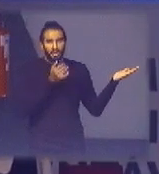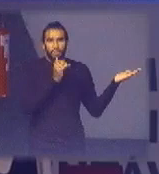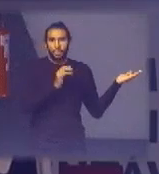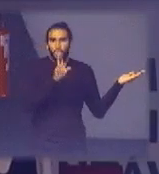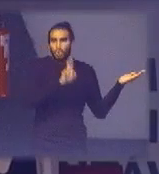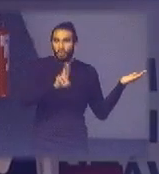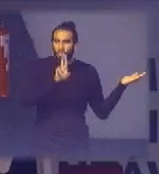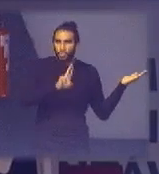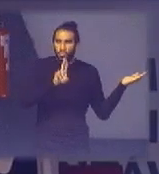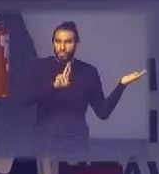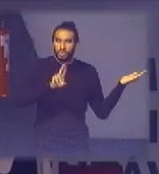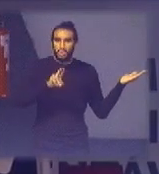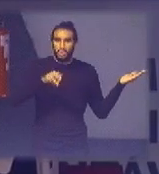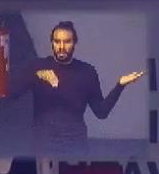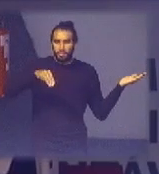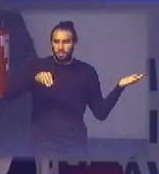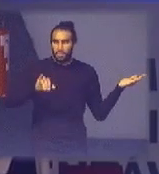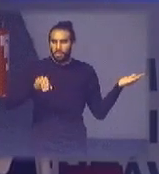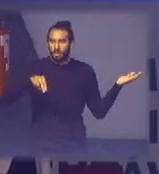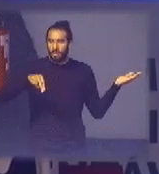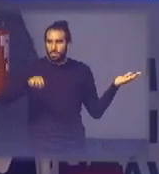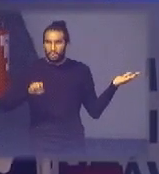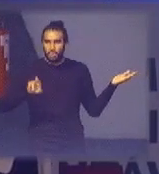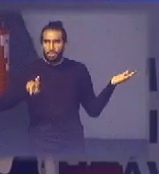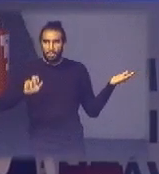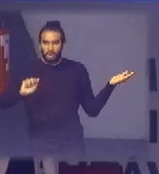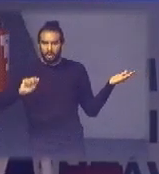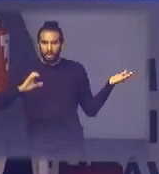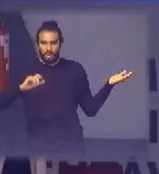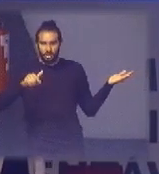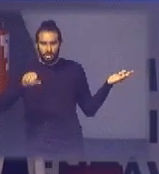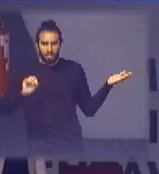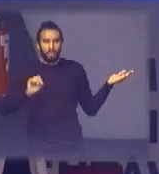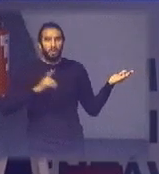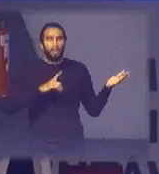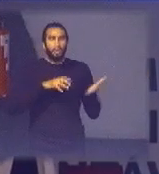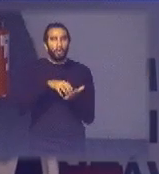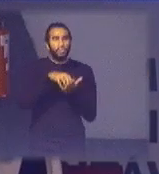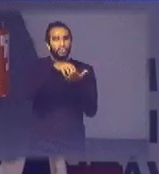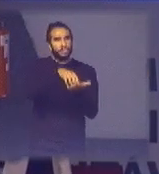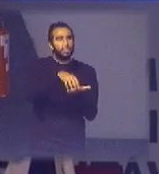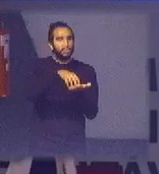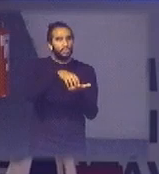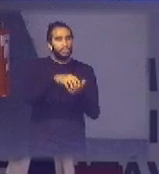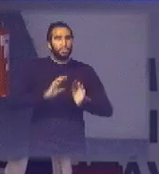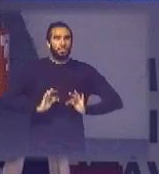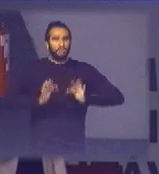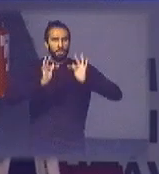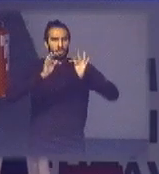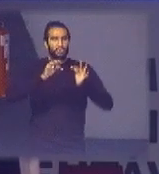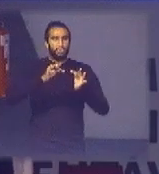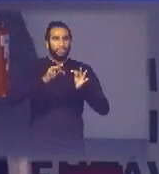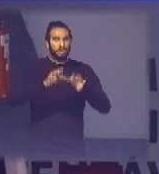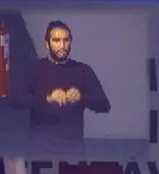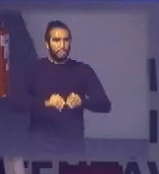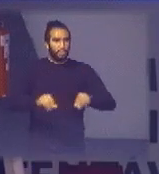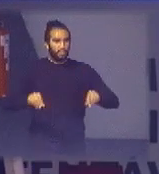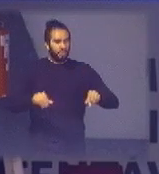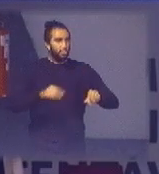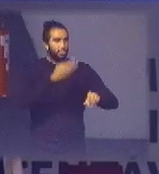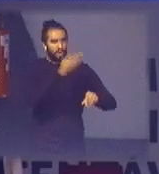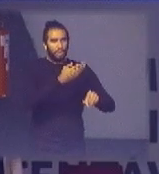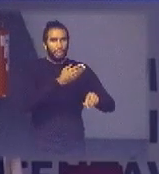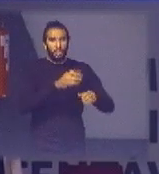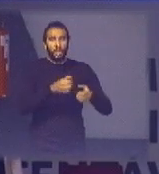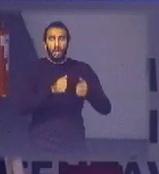o centro de tecnologia pode voltar obrigado o centro de tecnologia mineral é uma instituição vinculada ao ministério de